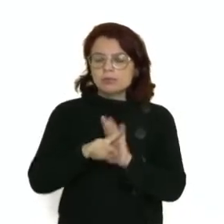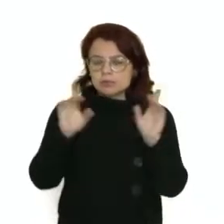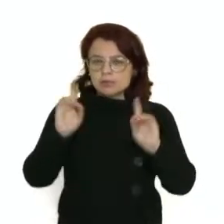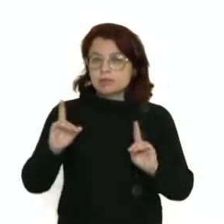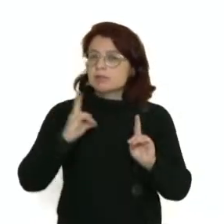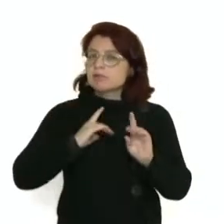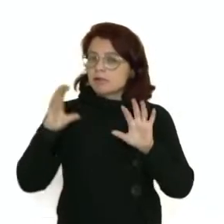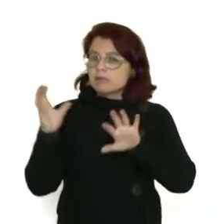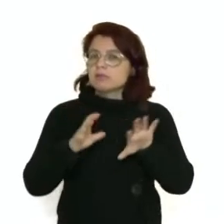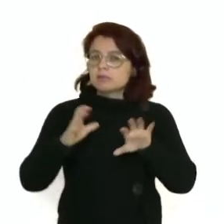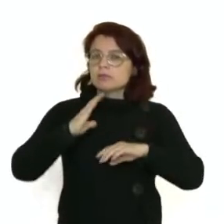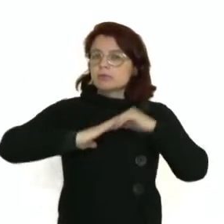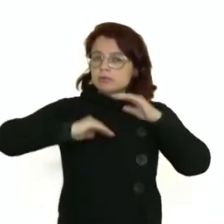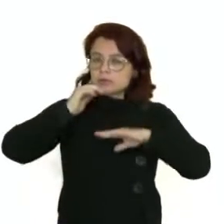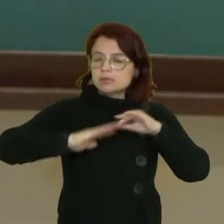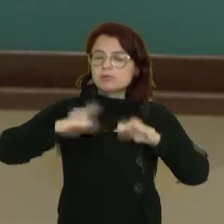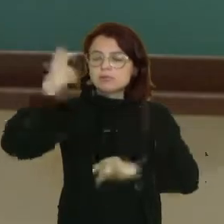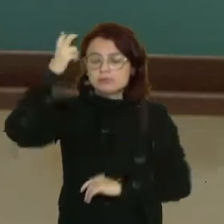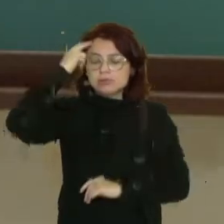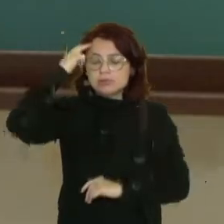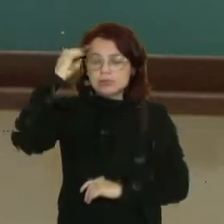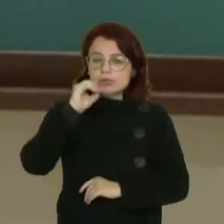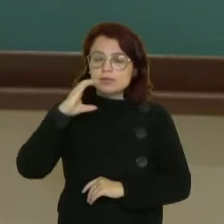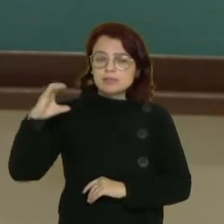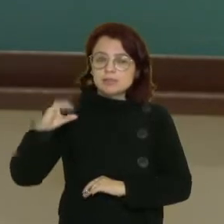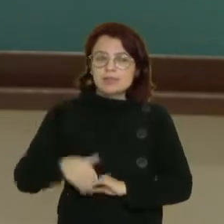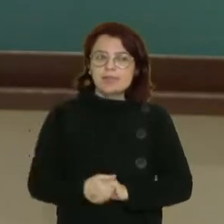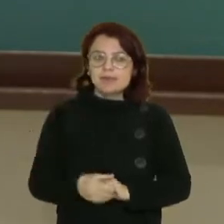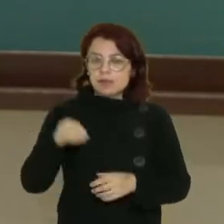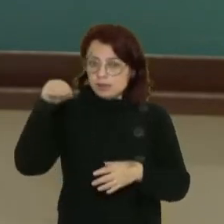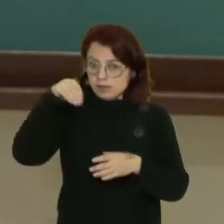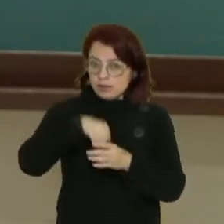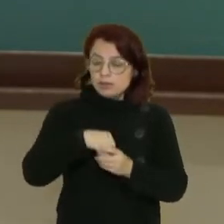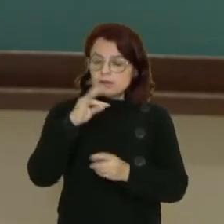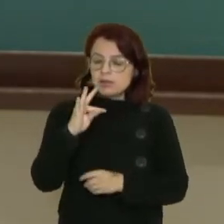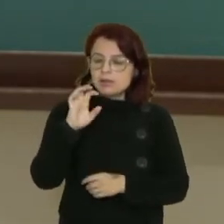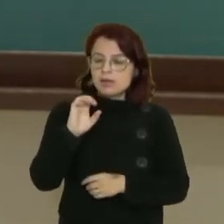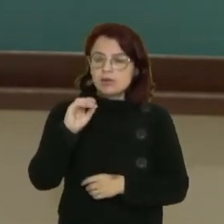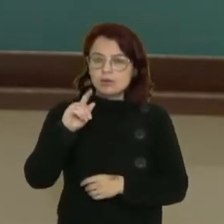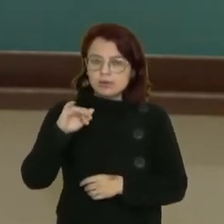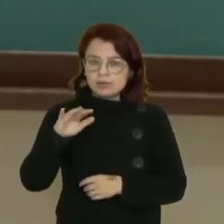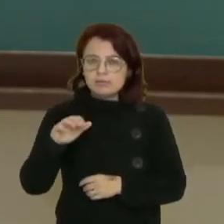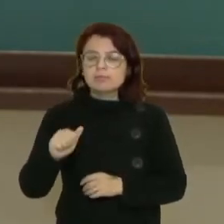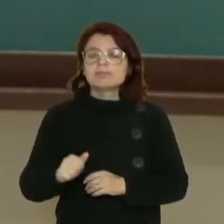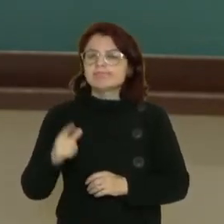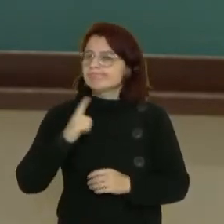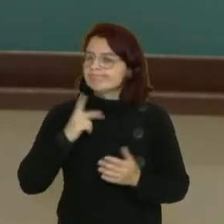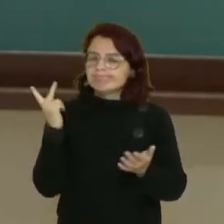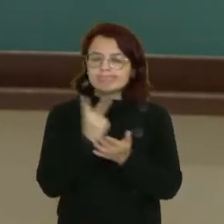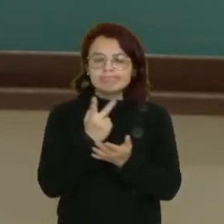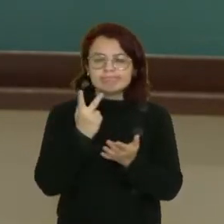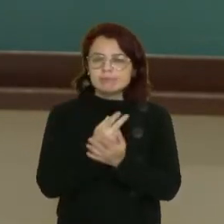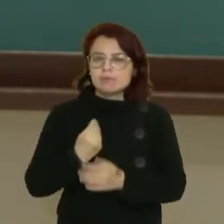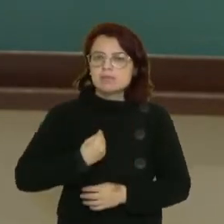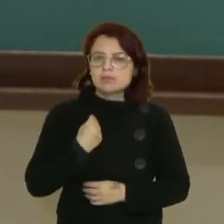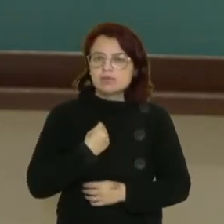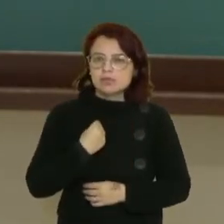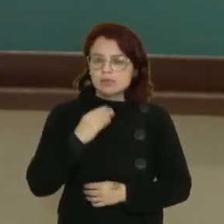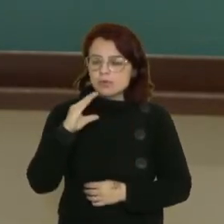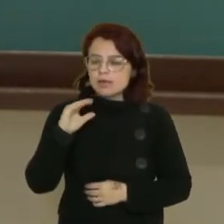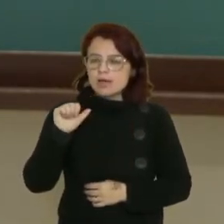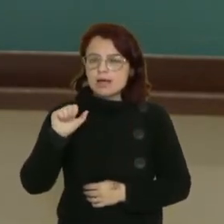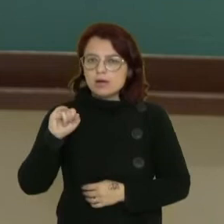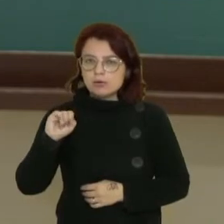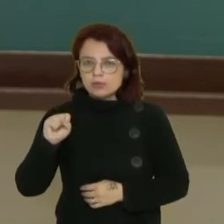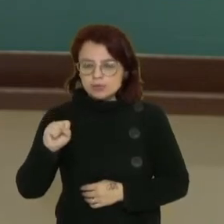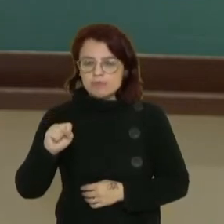influência na construção da cultura ocidental. Na teogonia grega, tudo sempre existiu no caos. Era uma forma